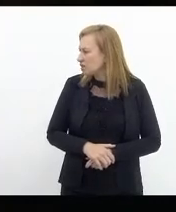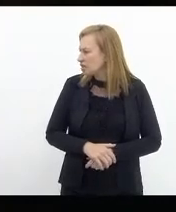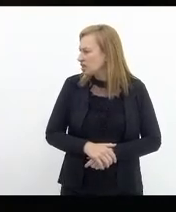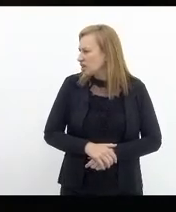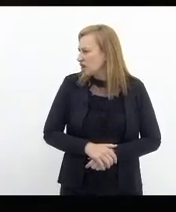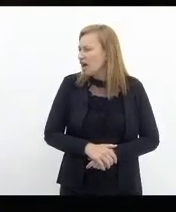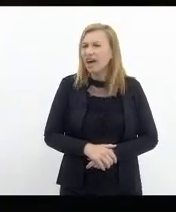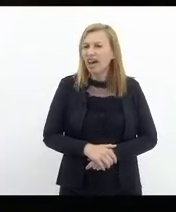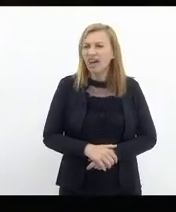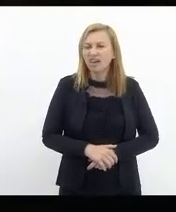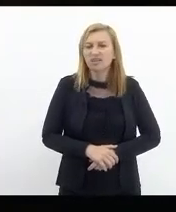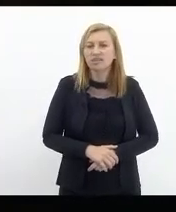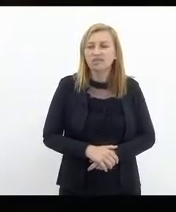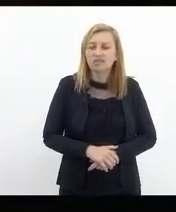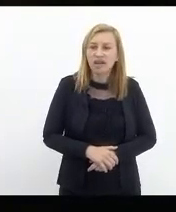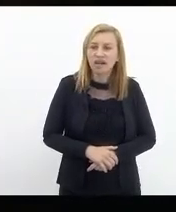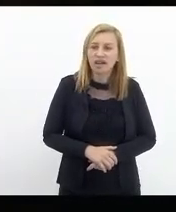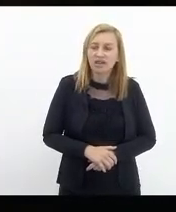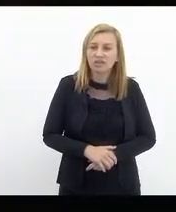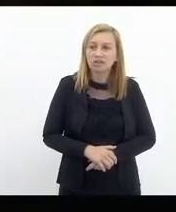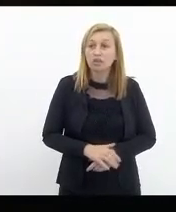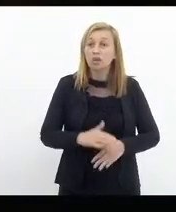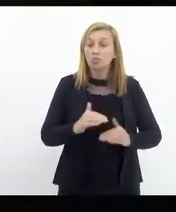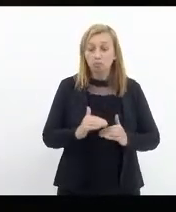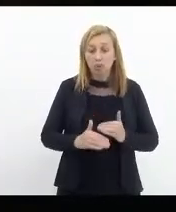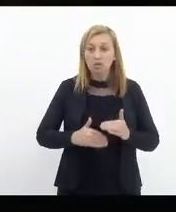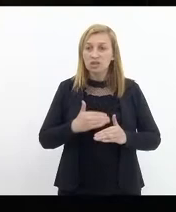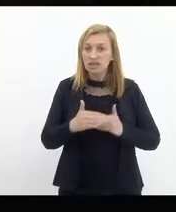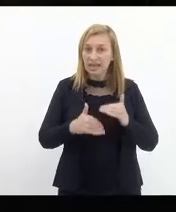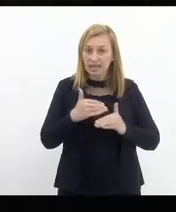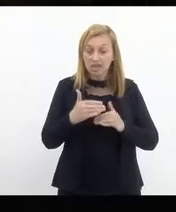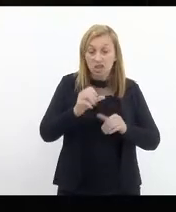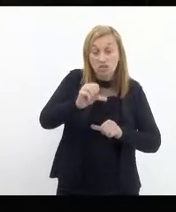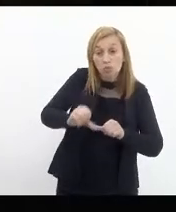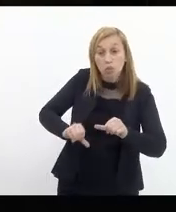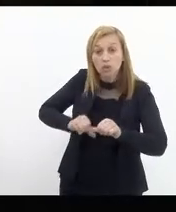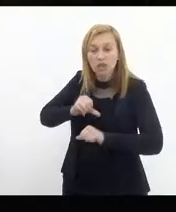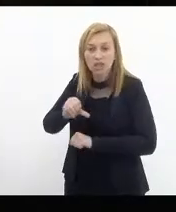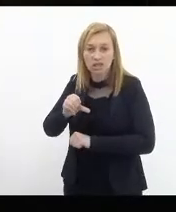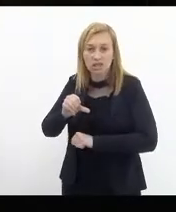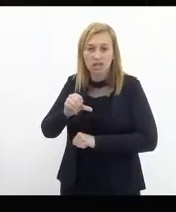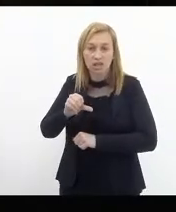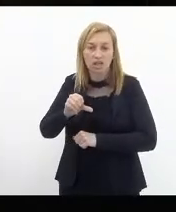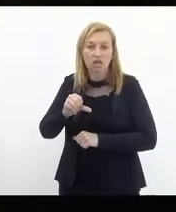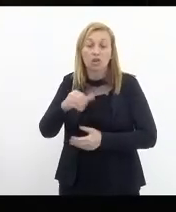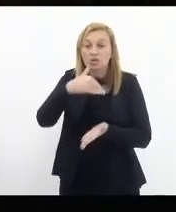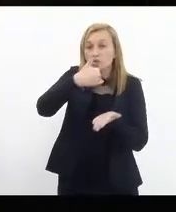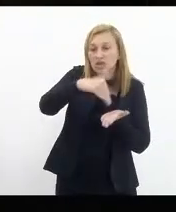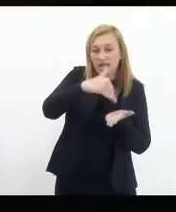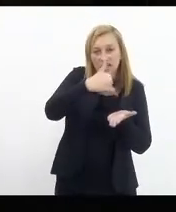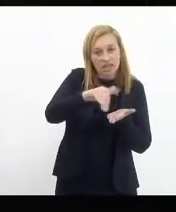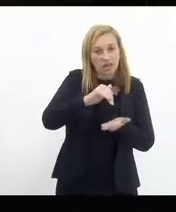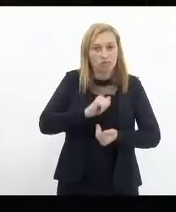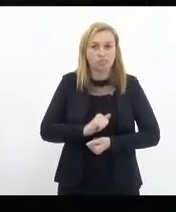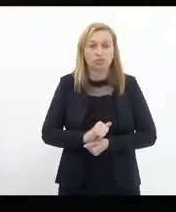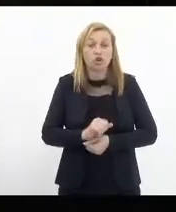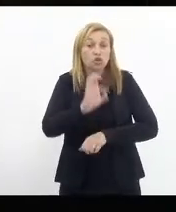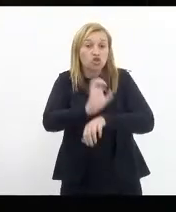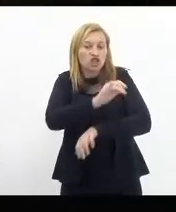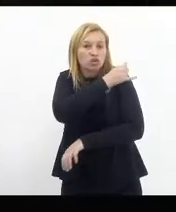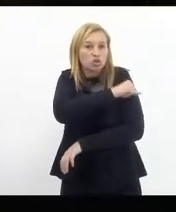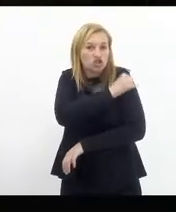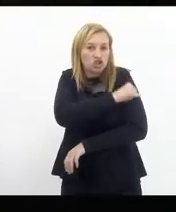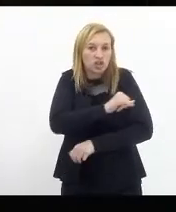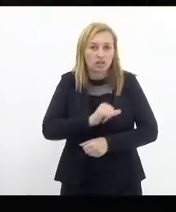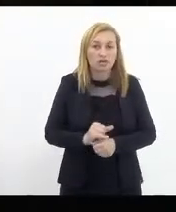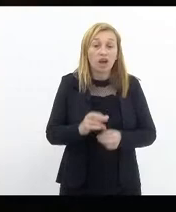permanentemente um processo de mudança do secretariado do Estado do Rio